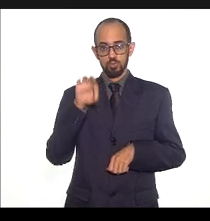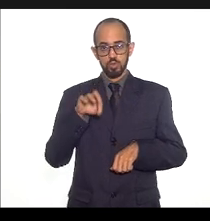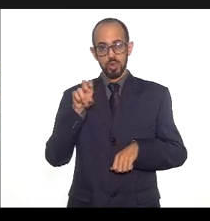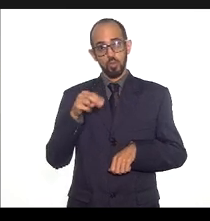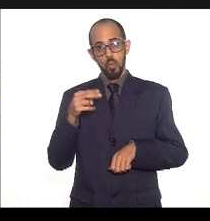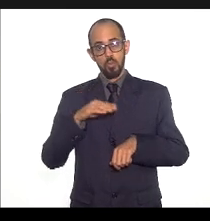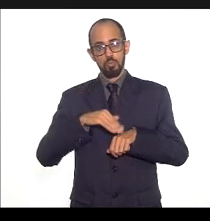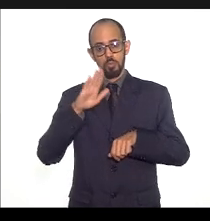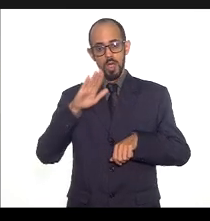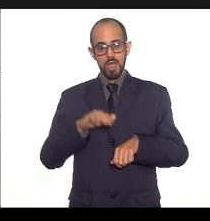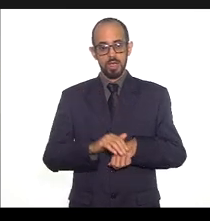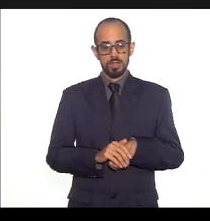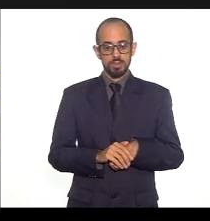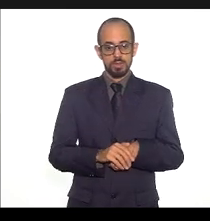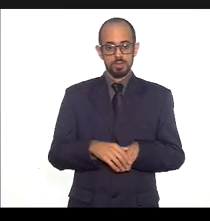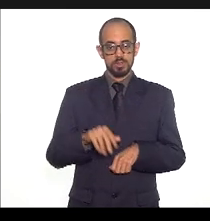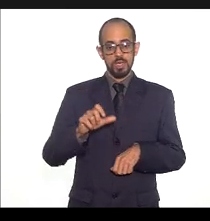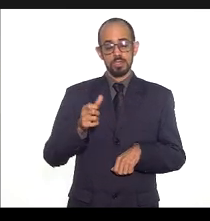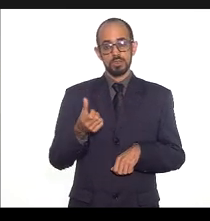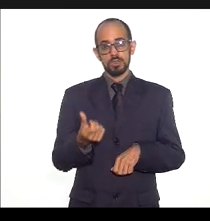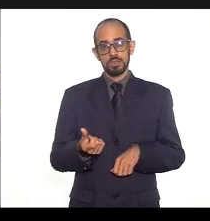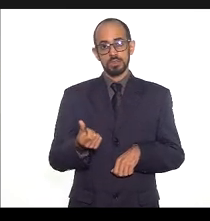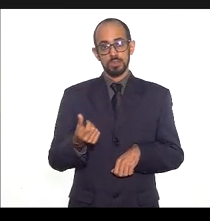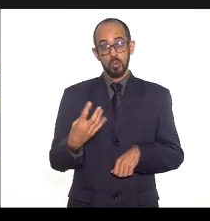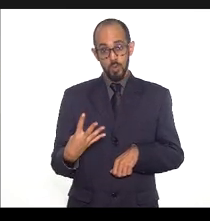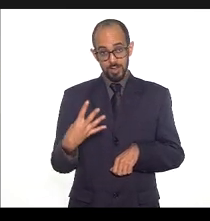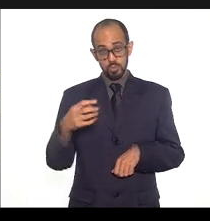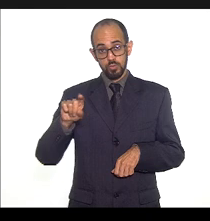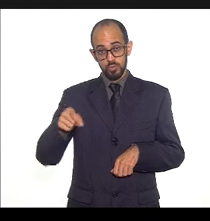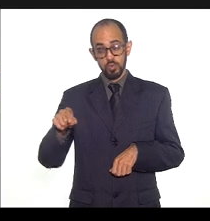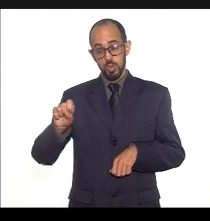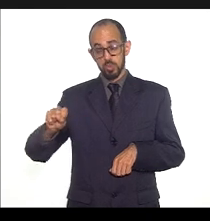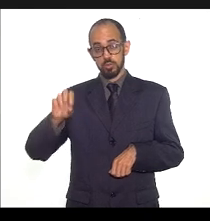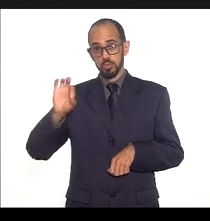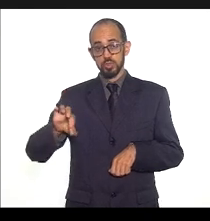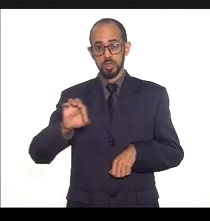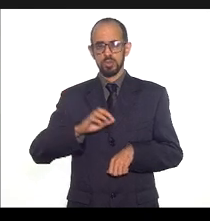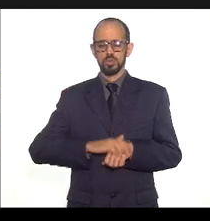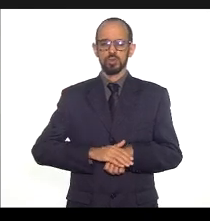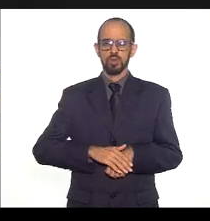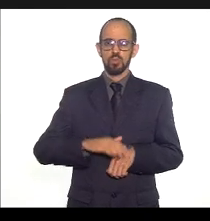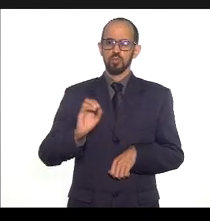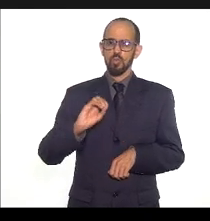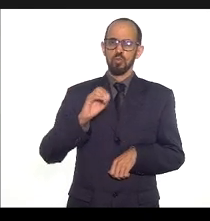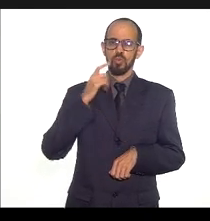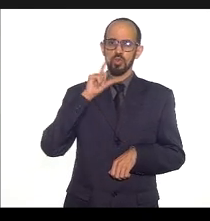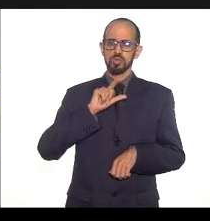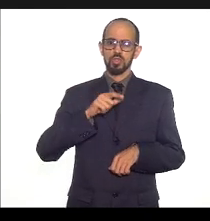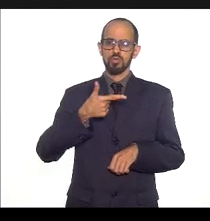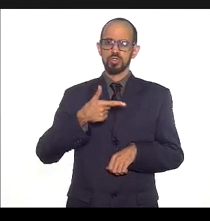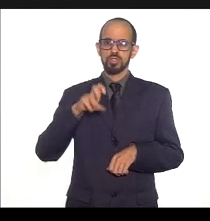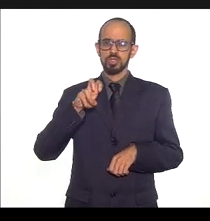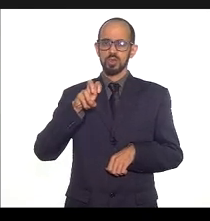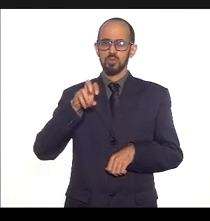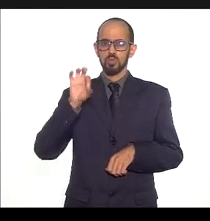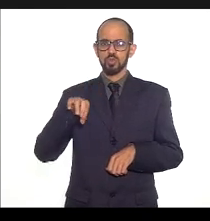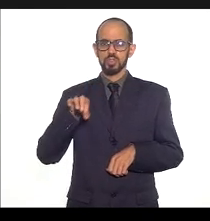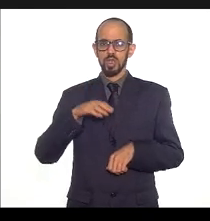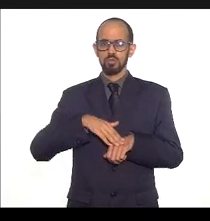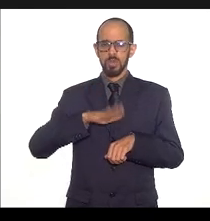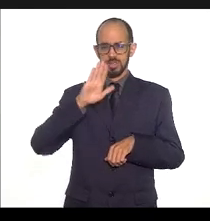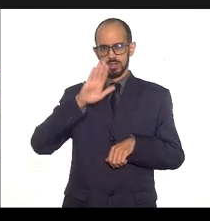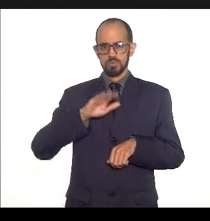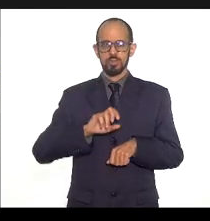a 74,9% correspondente a 4,8% nenhuma meta com alcance de 25 a 49